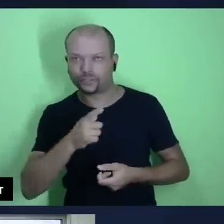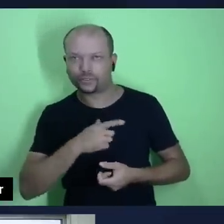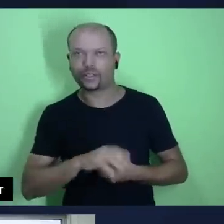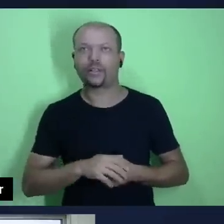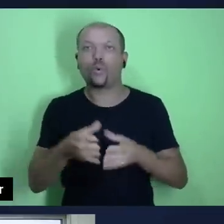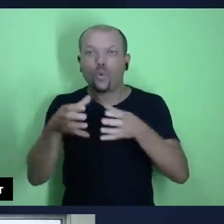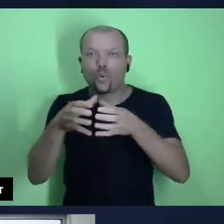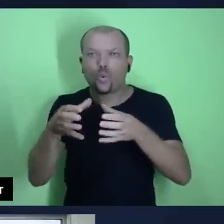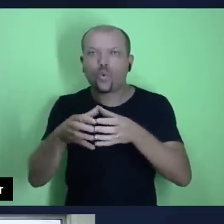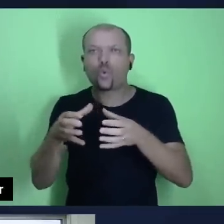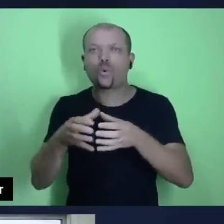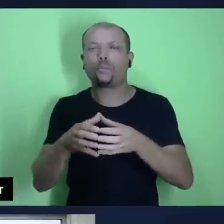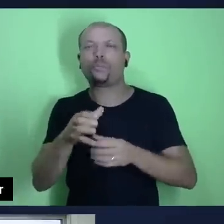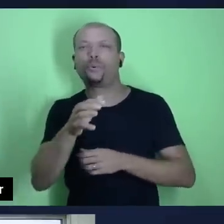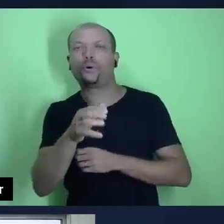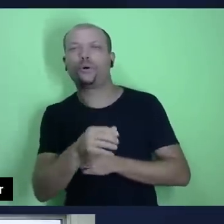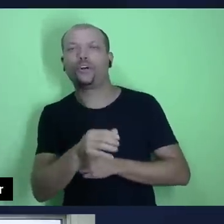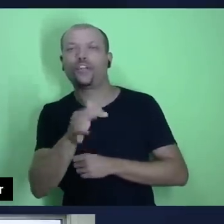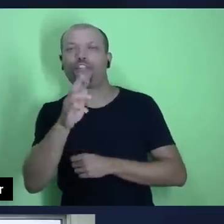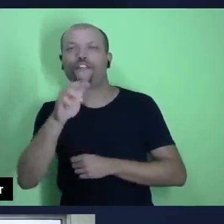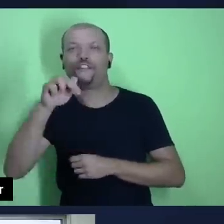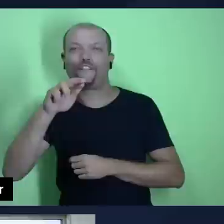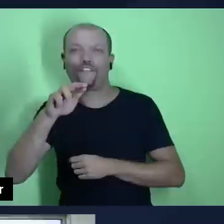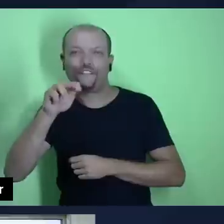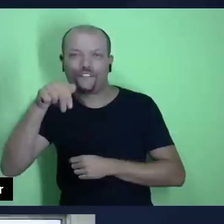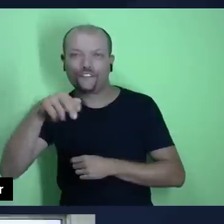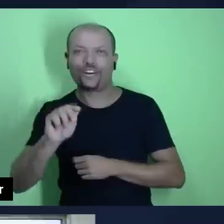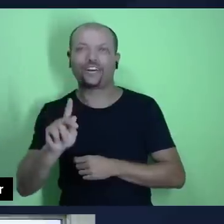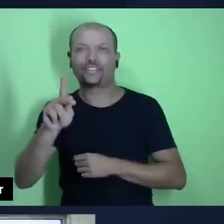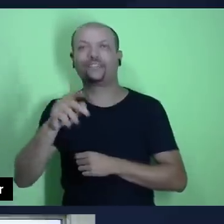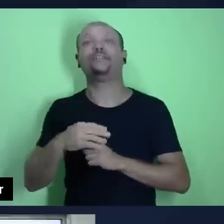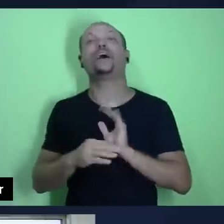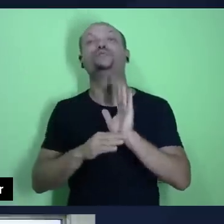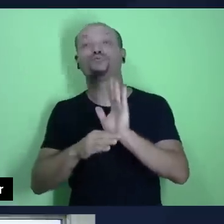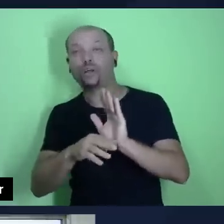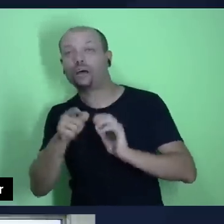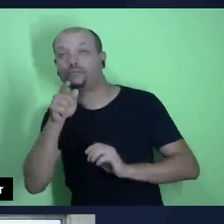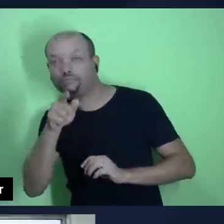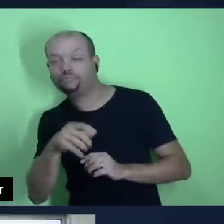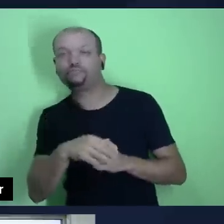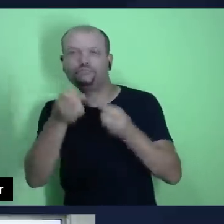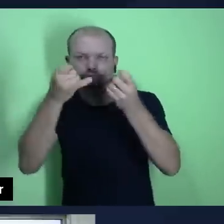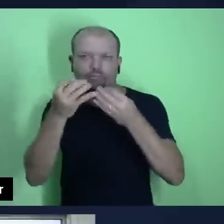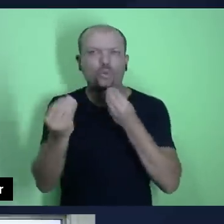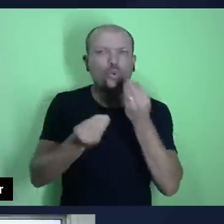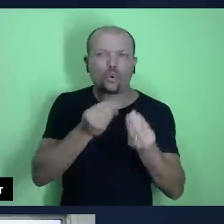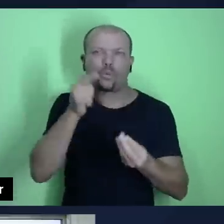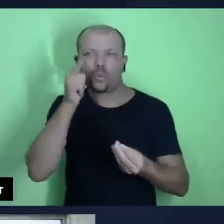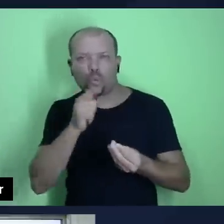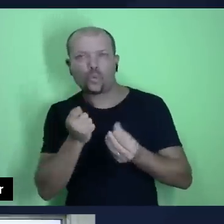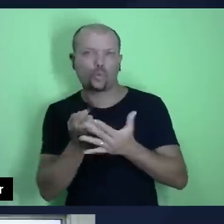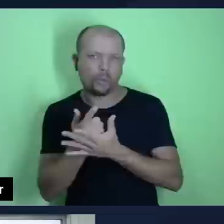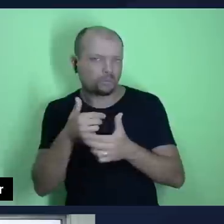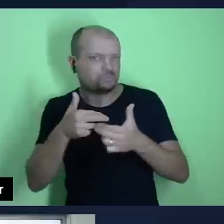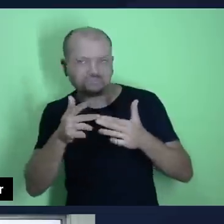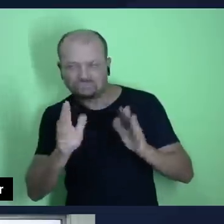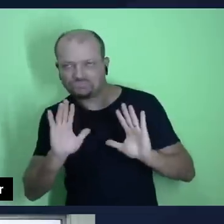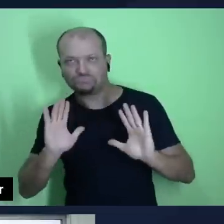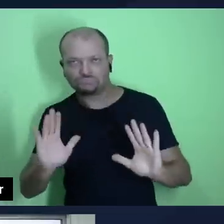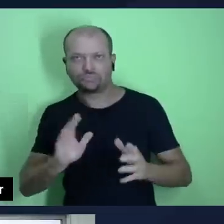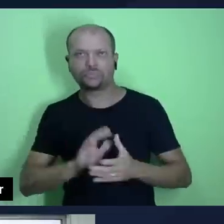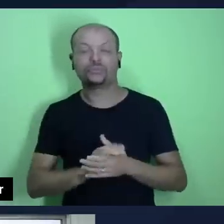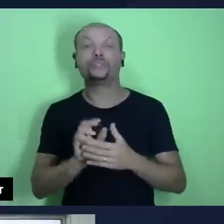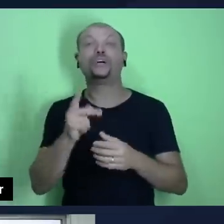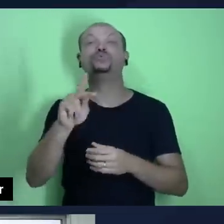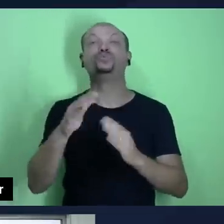querido Frank, a quem manda um grande abraço, que vai atender você, explicar como você pode ter o guia de estudos de forma aí, chegando na